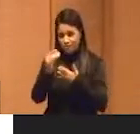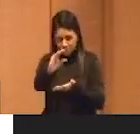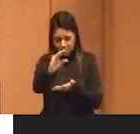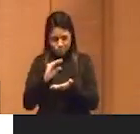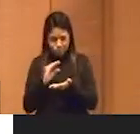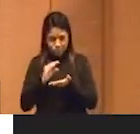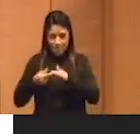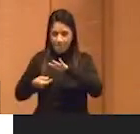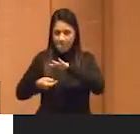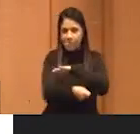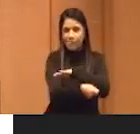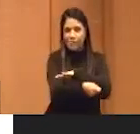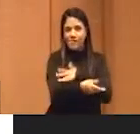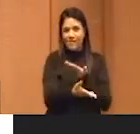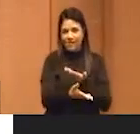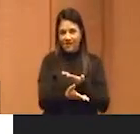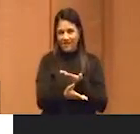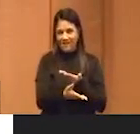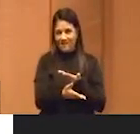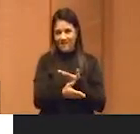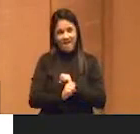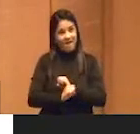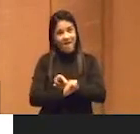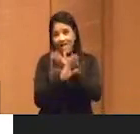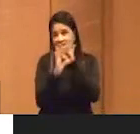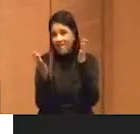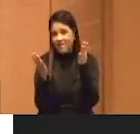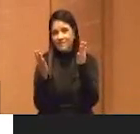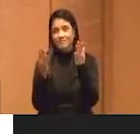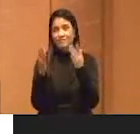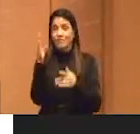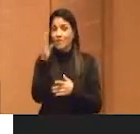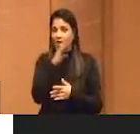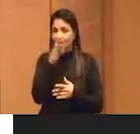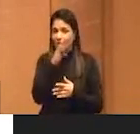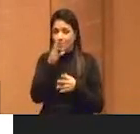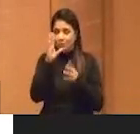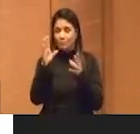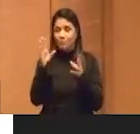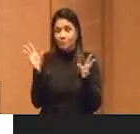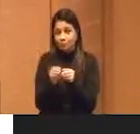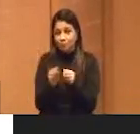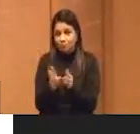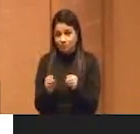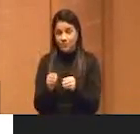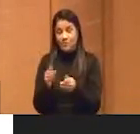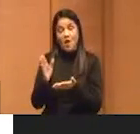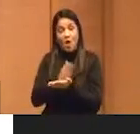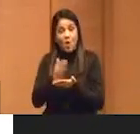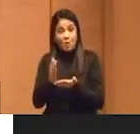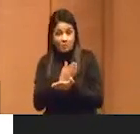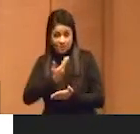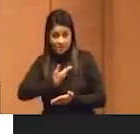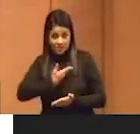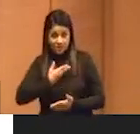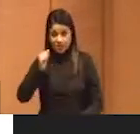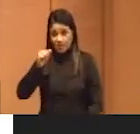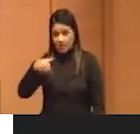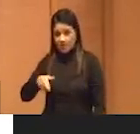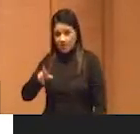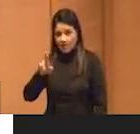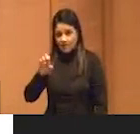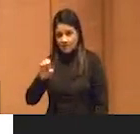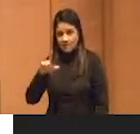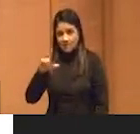recursos para investir nisso. Claro, vou falar muito rapidamente porque já estou... Então, alguns colegas, como o André Lemos,